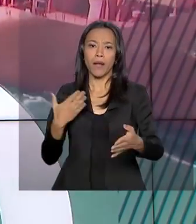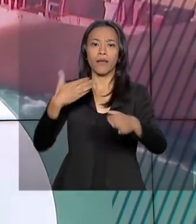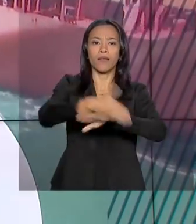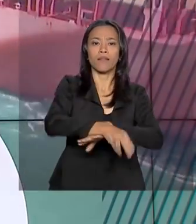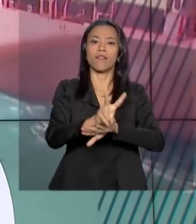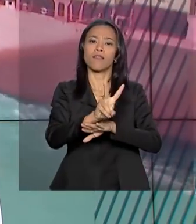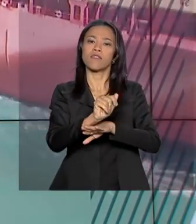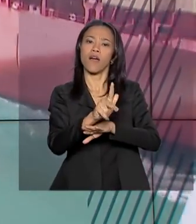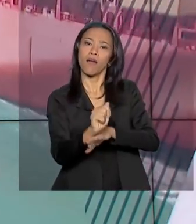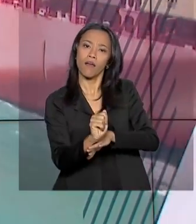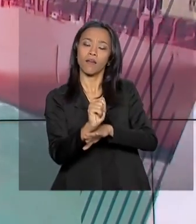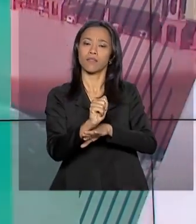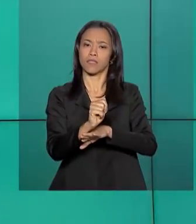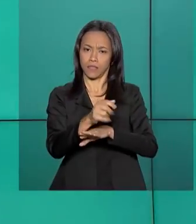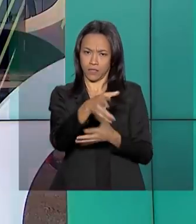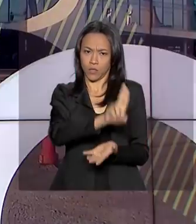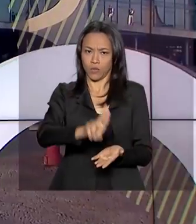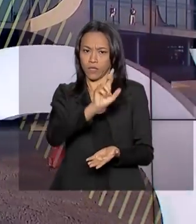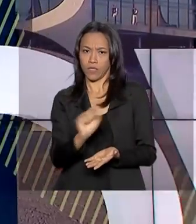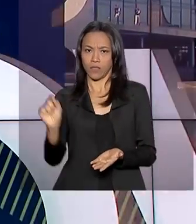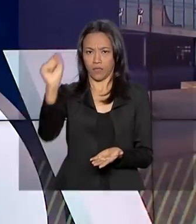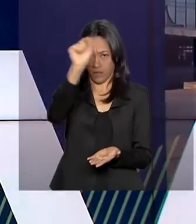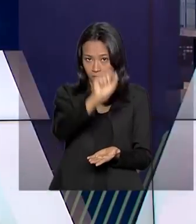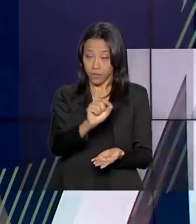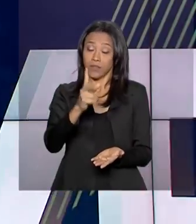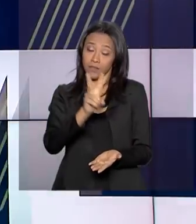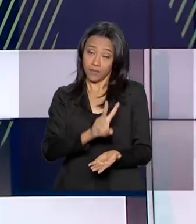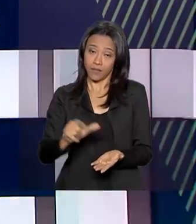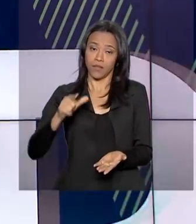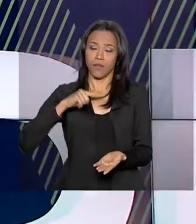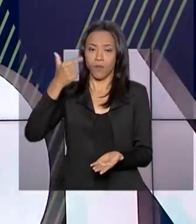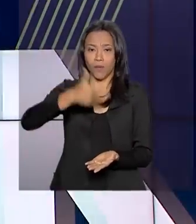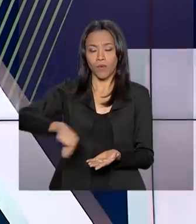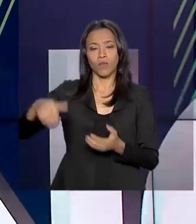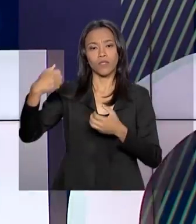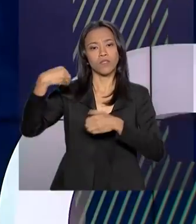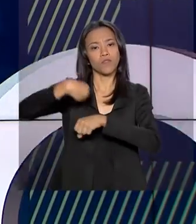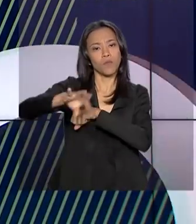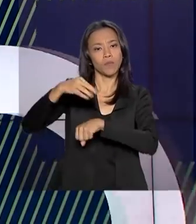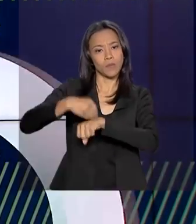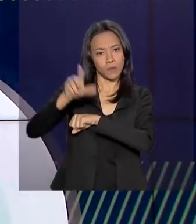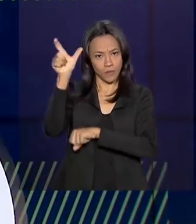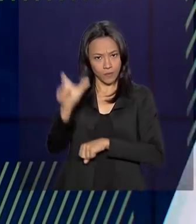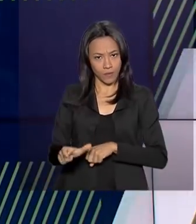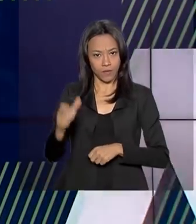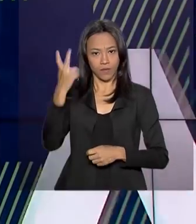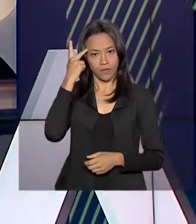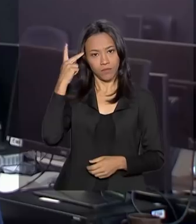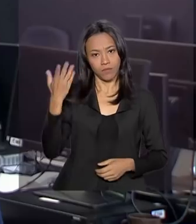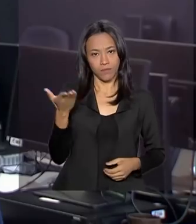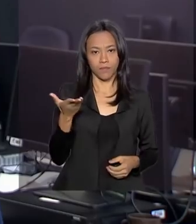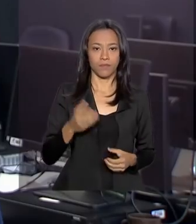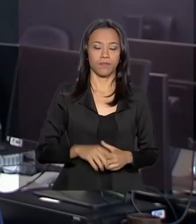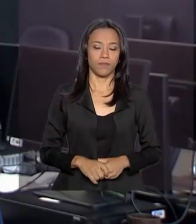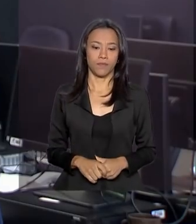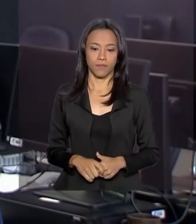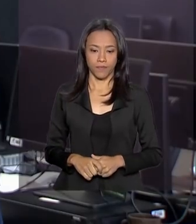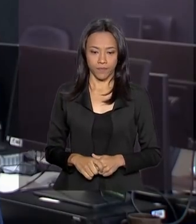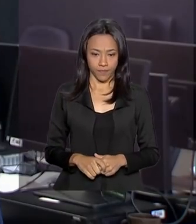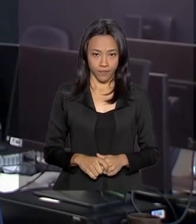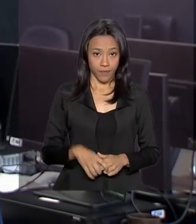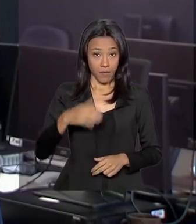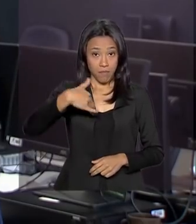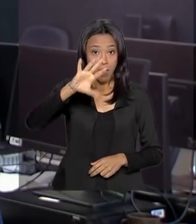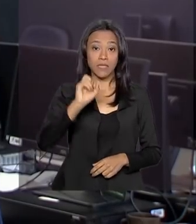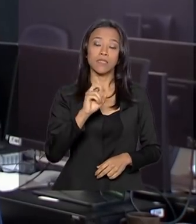públicas de ensino superior. O repórter Ricardo Ferraz tem outras informações para a gente, direto de São Paulo. São